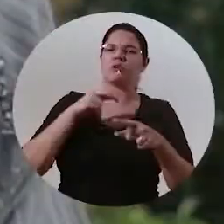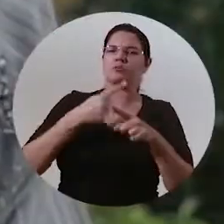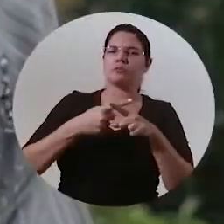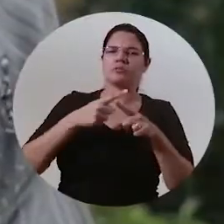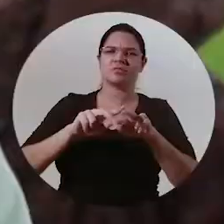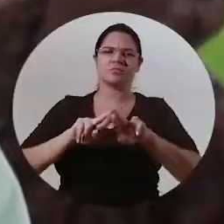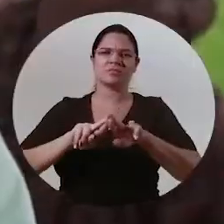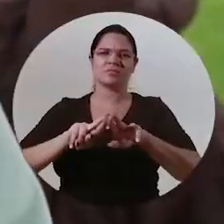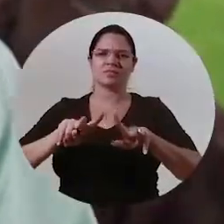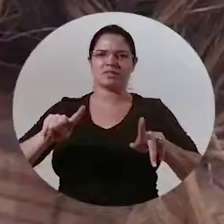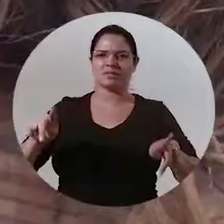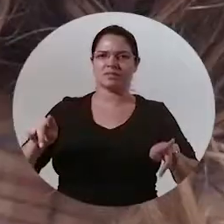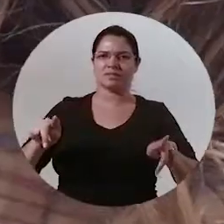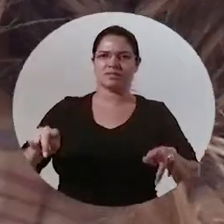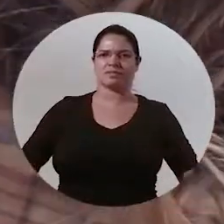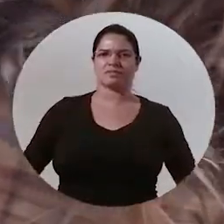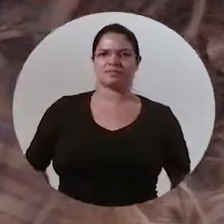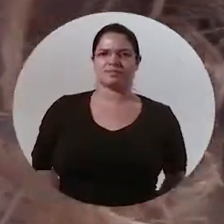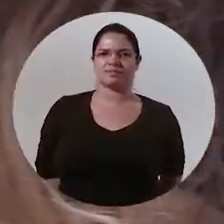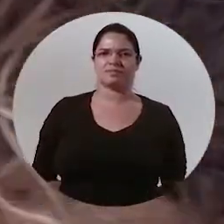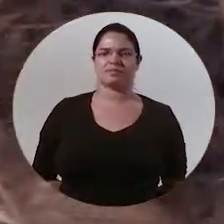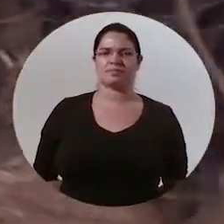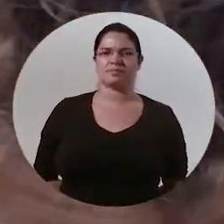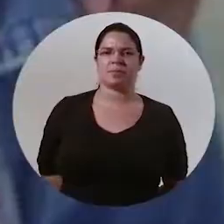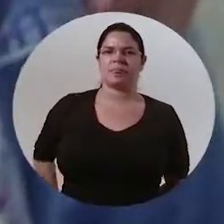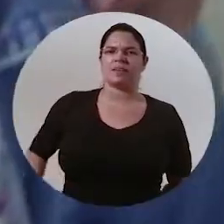pelos motivos mais variados